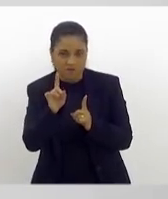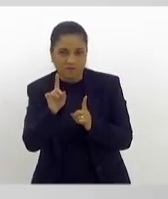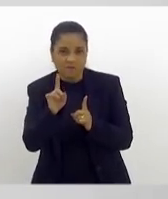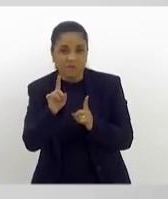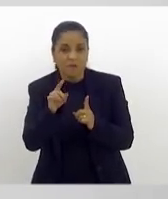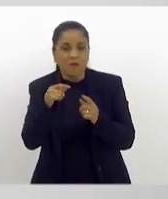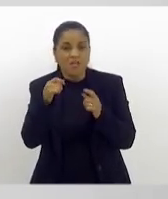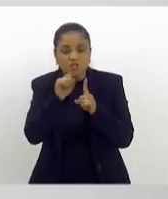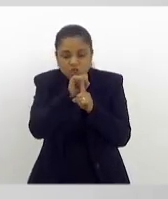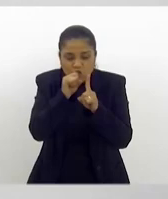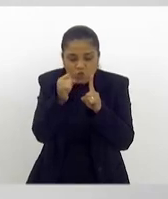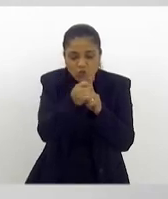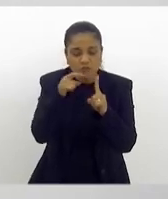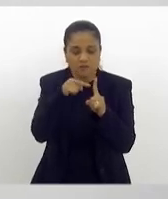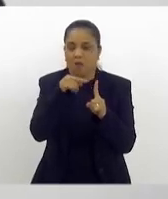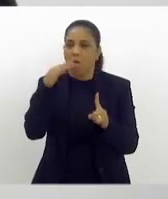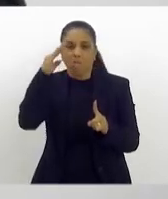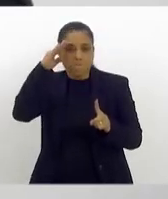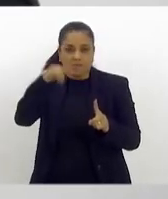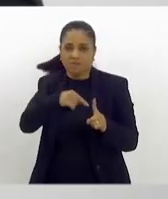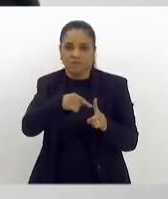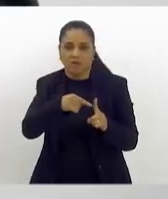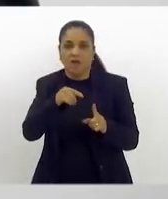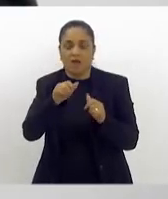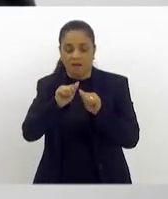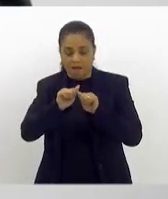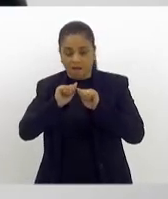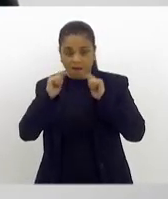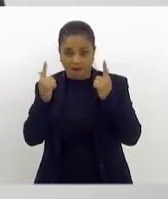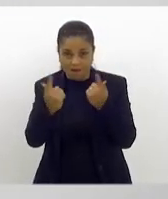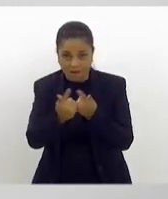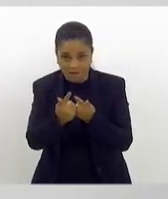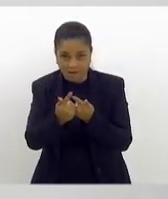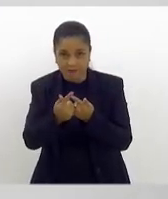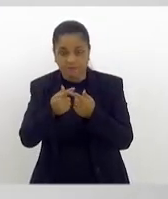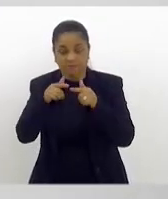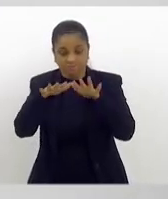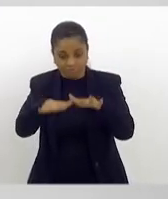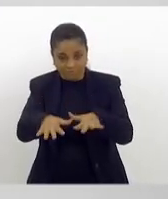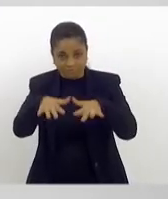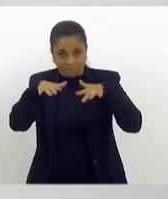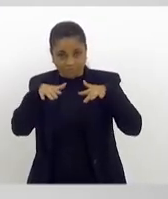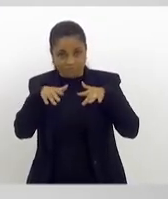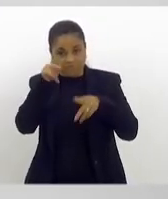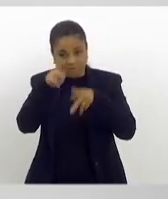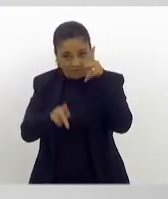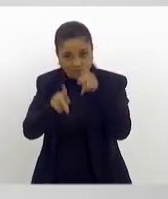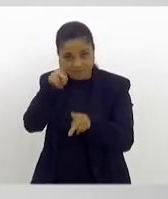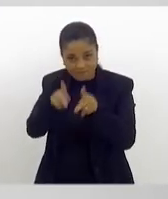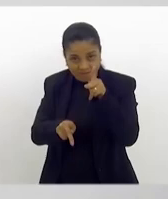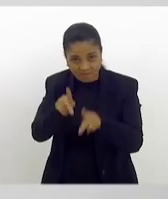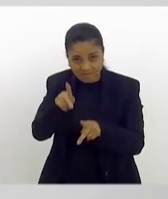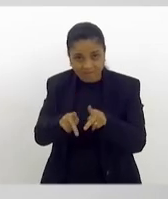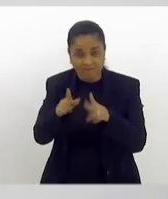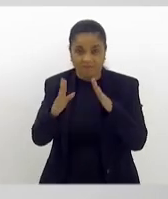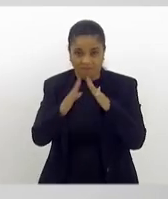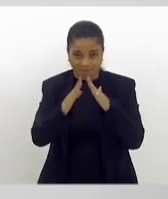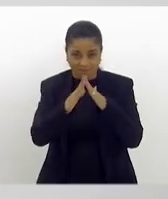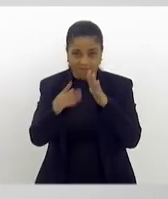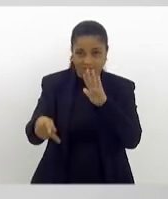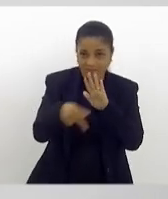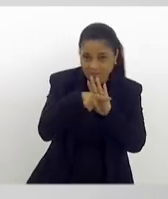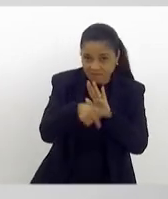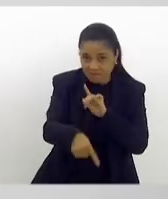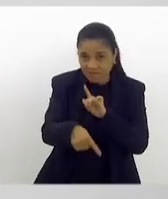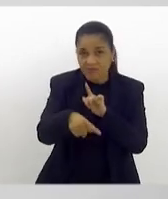quando alerge, através do deputado Antônio de Paula, a Casa do Povo para um dia, para homenagear quem se